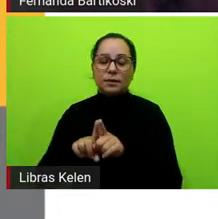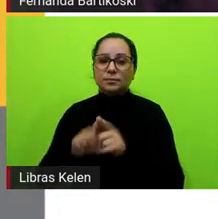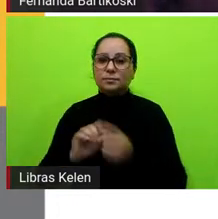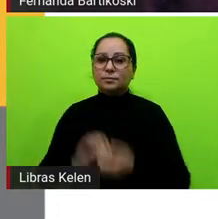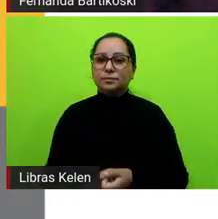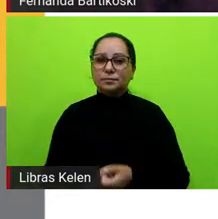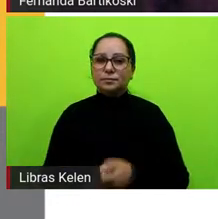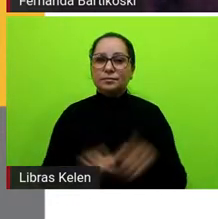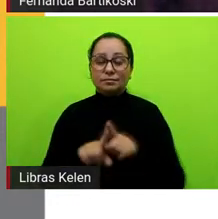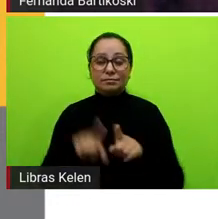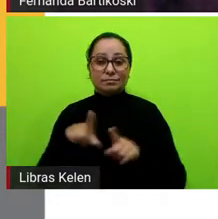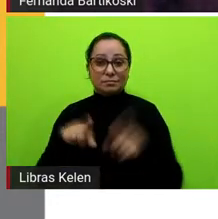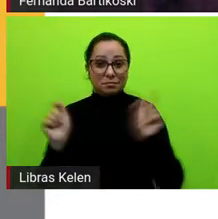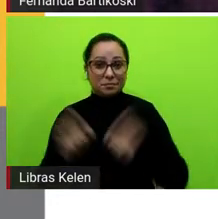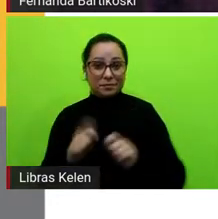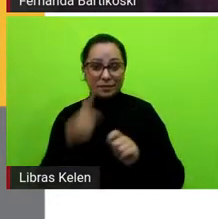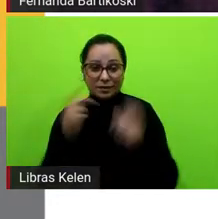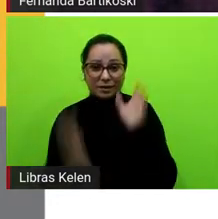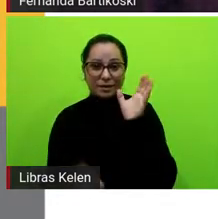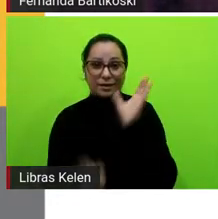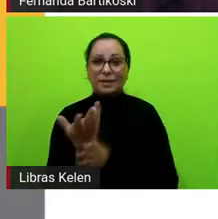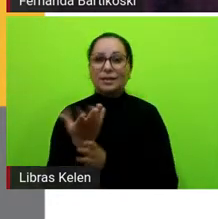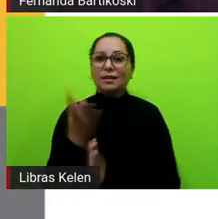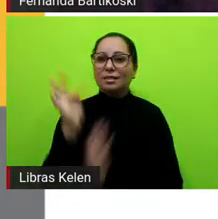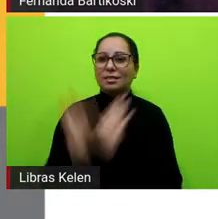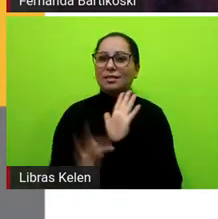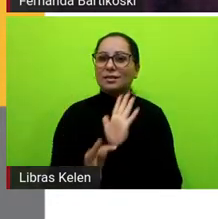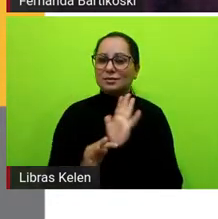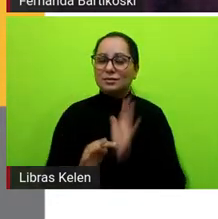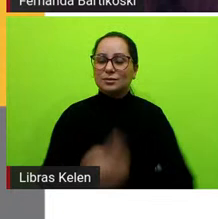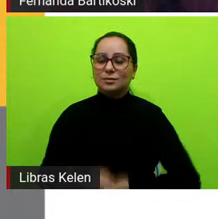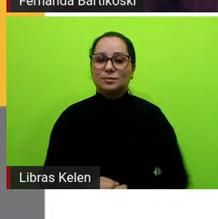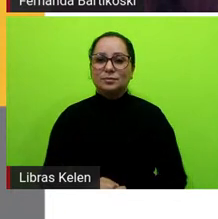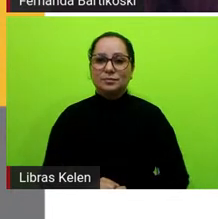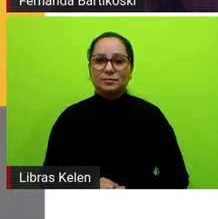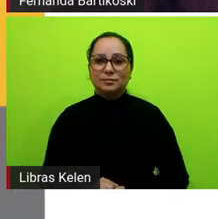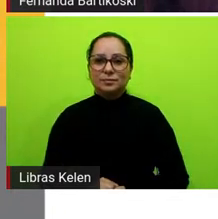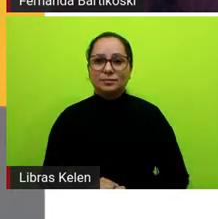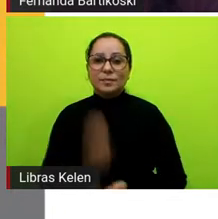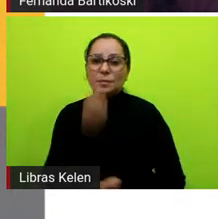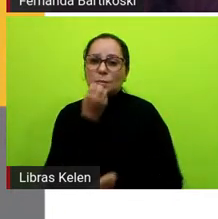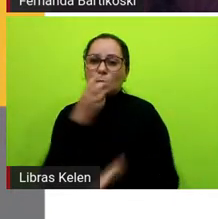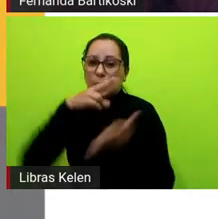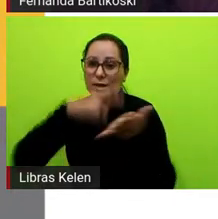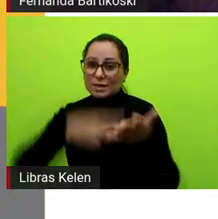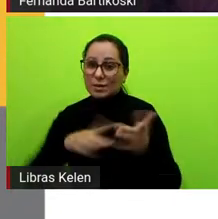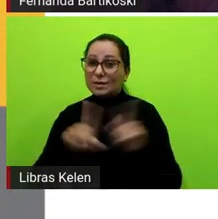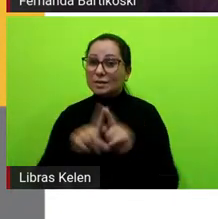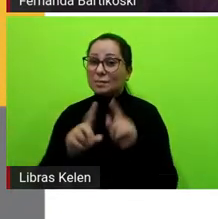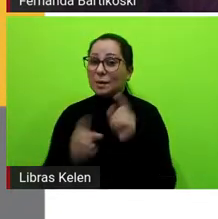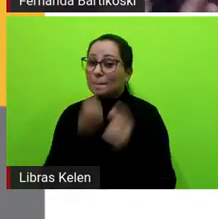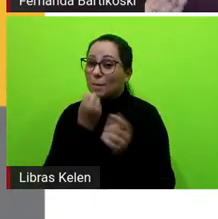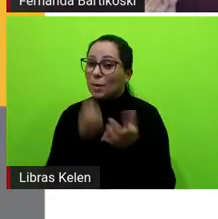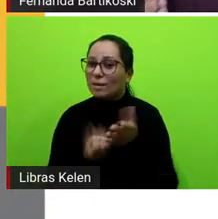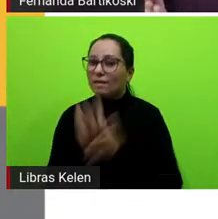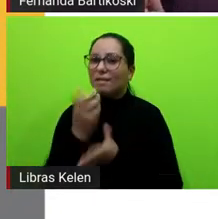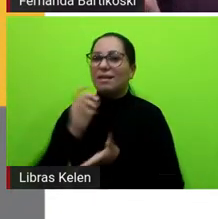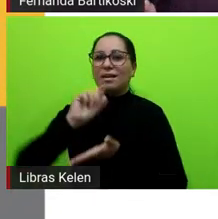levar ele a ser um produtor de textos um bom leitor mas também um bom produtor de textos